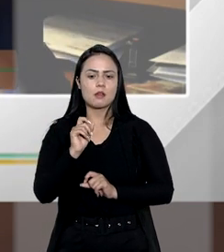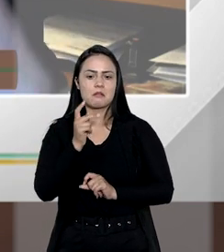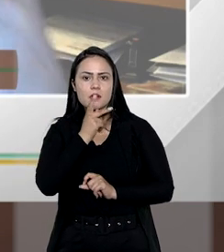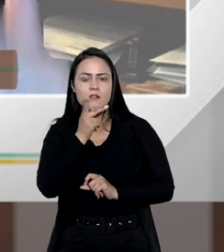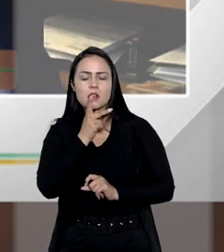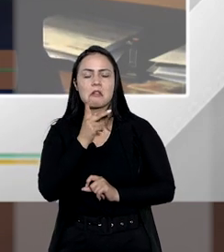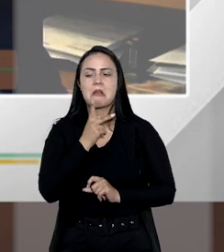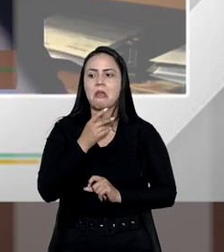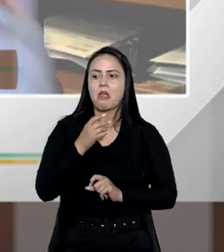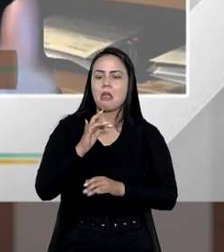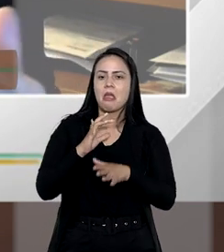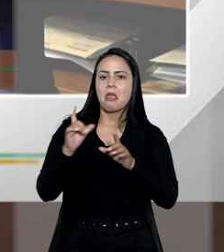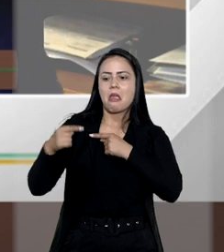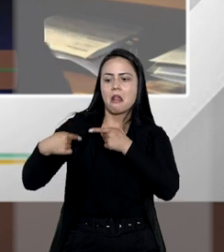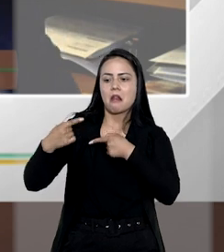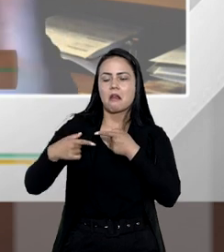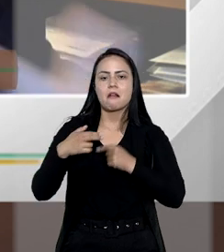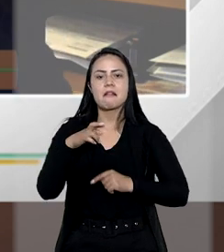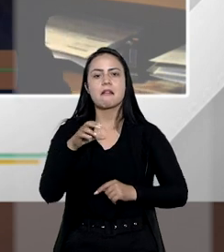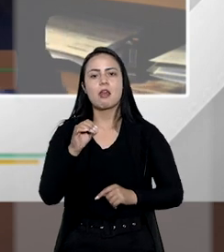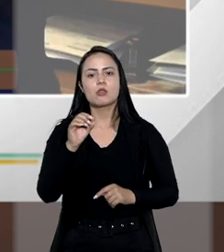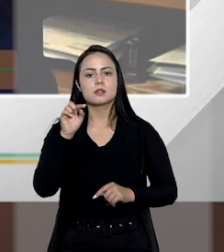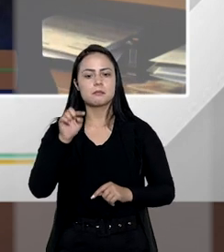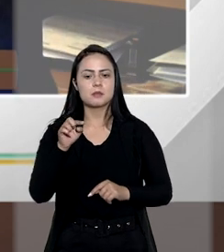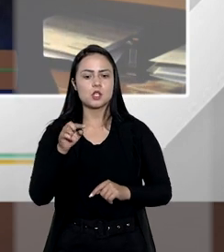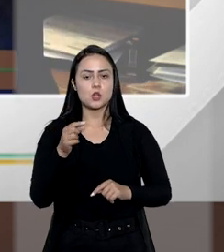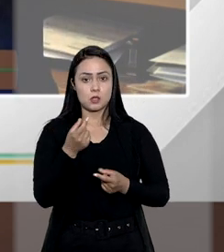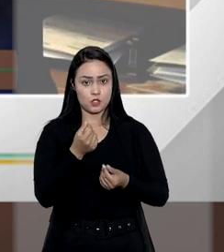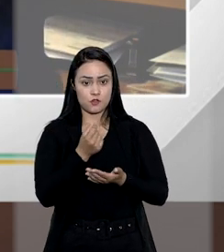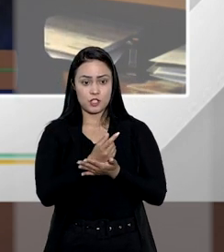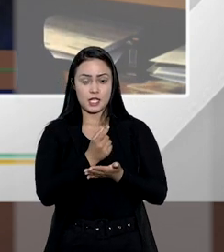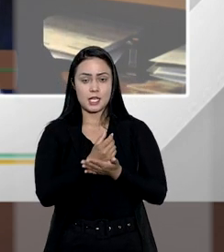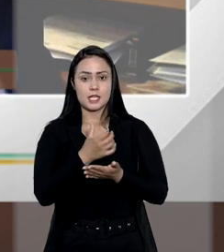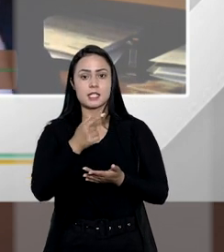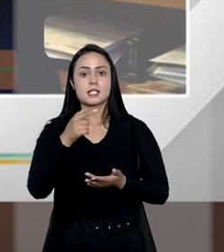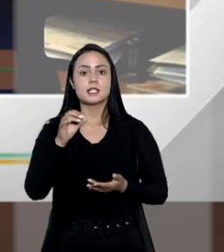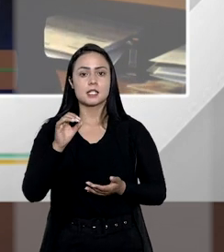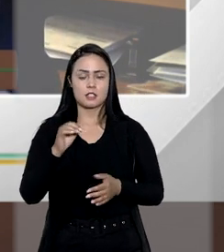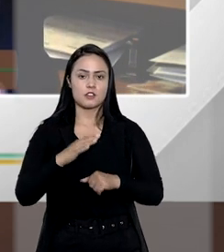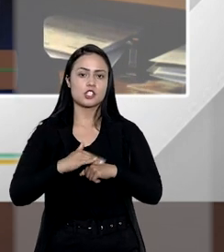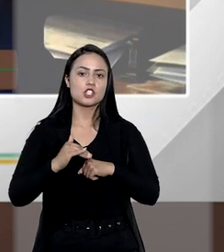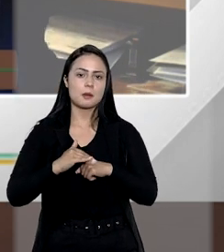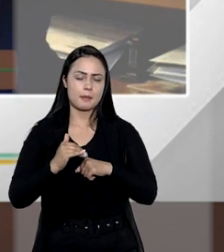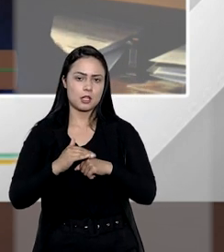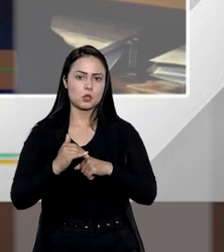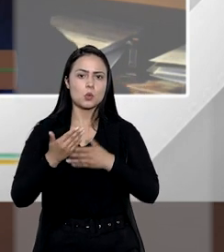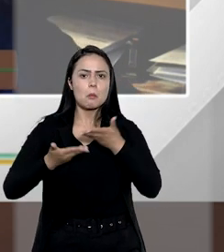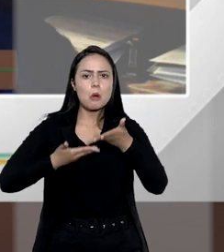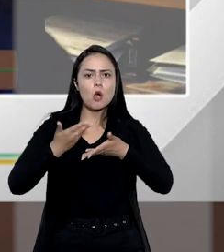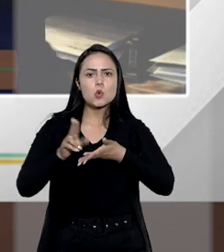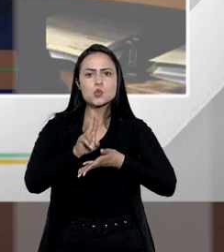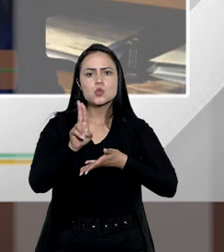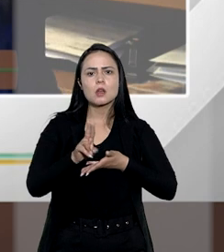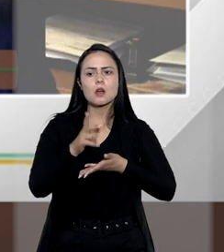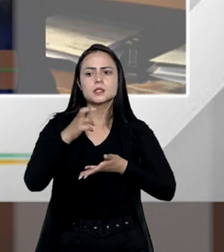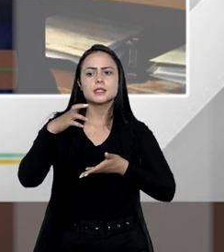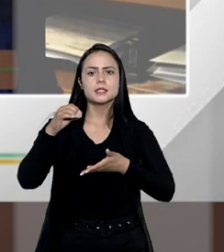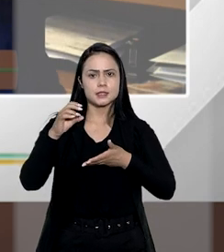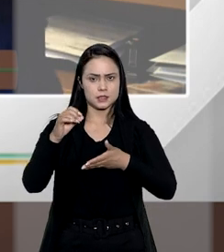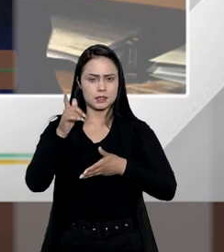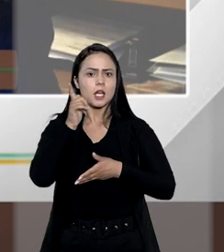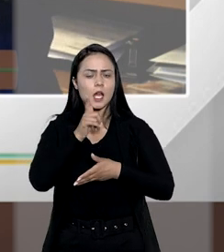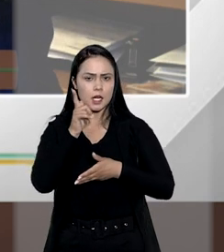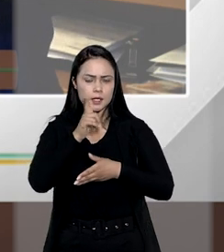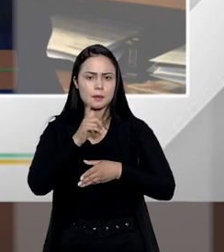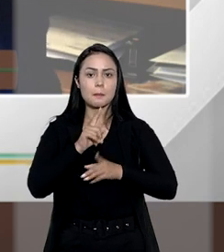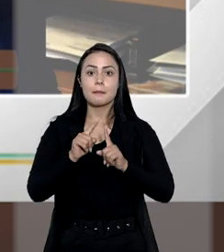espólio, a herança foi de 500 mil e a dívida era de 700, eles vão ser chamados no processo, vão usar os 500 que eles